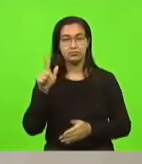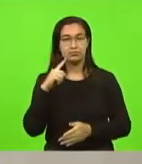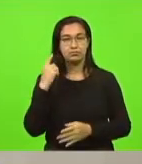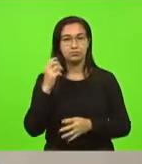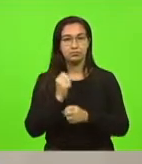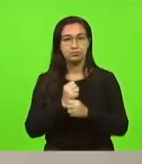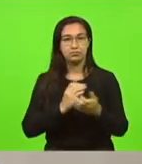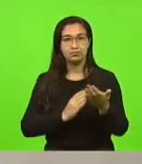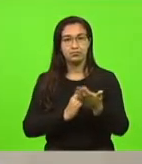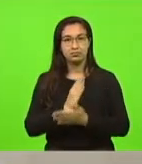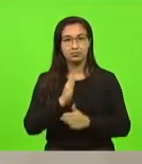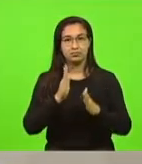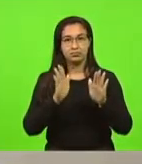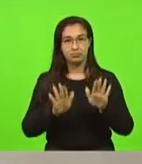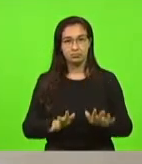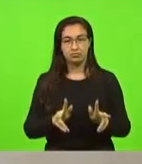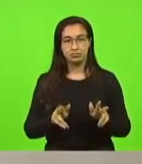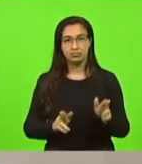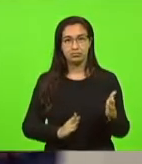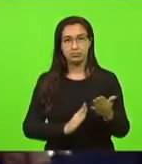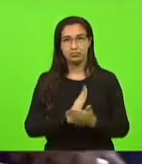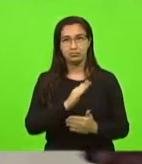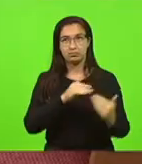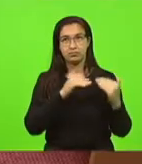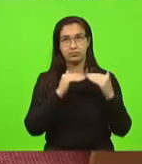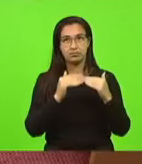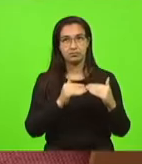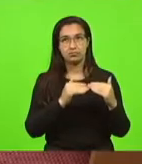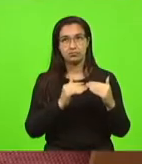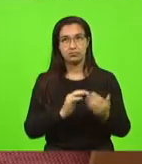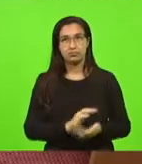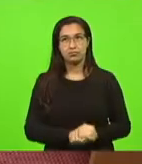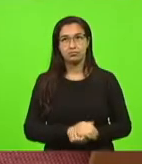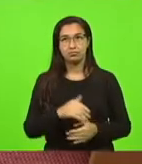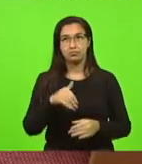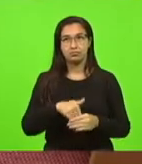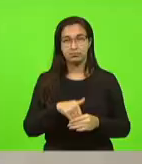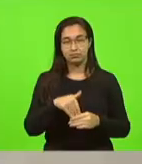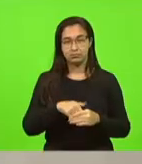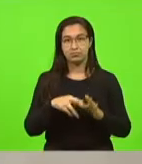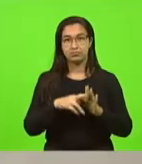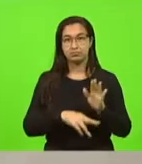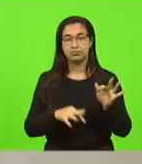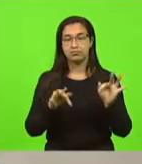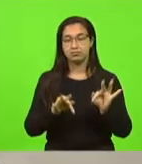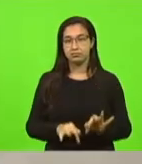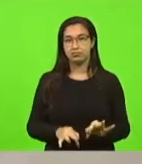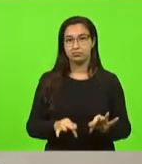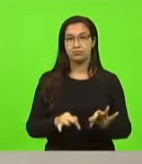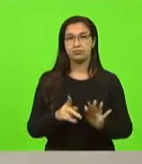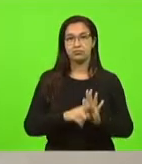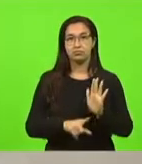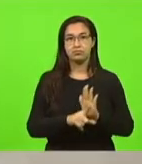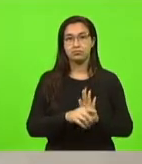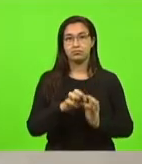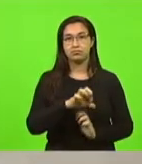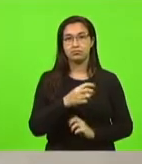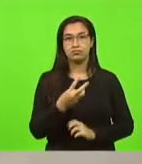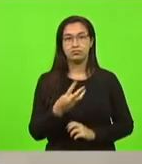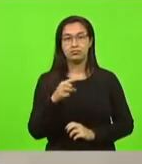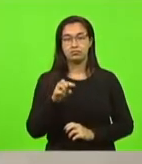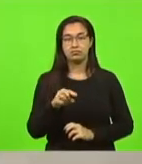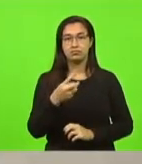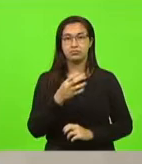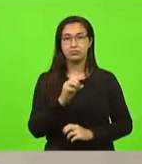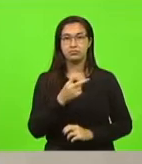como se encontram, aprovado por unanimidade. Em votação, redação final do projeto de lei 93.0 de 2021, a